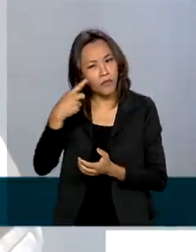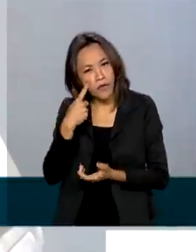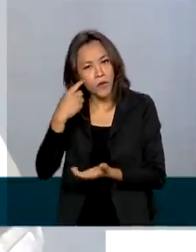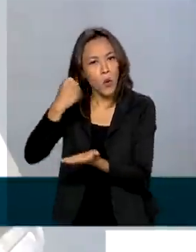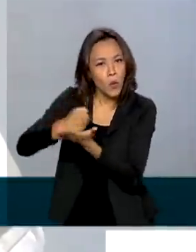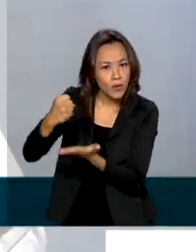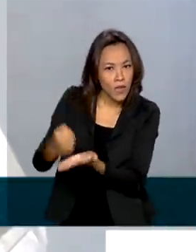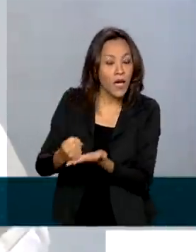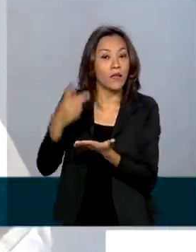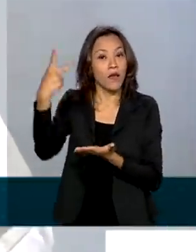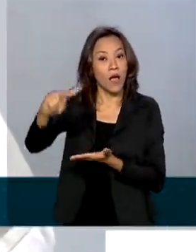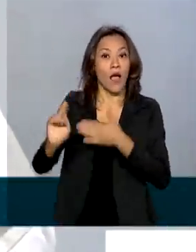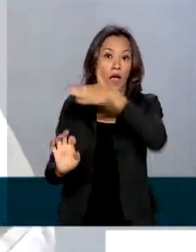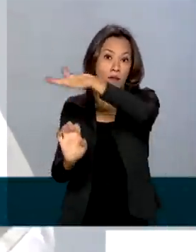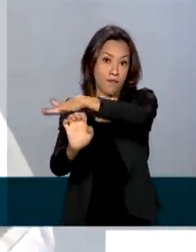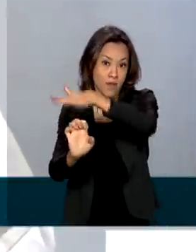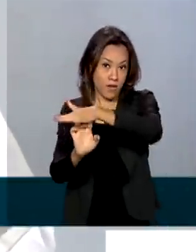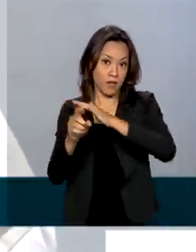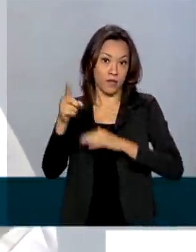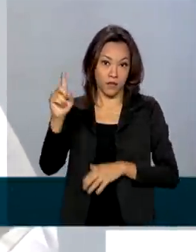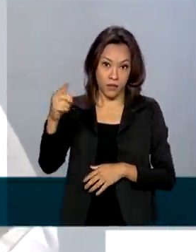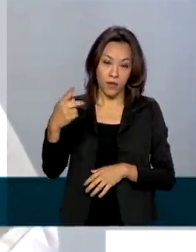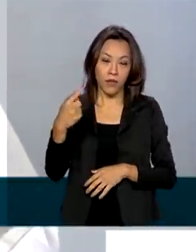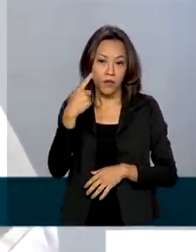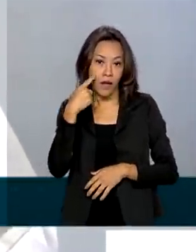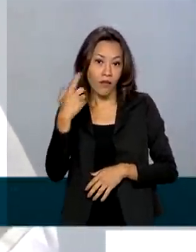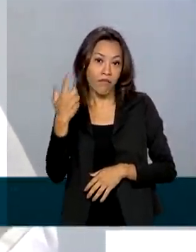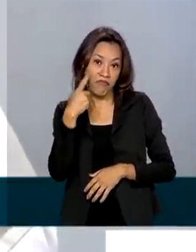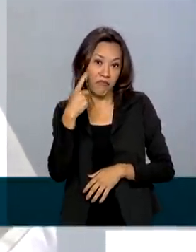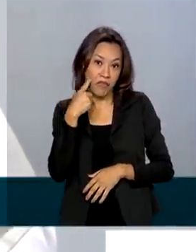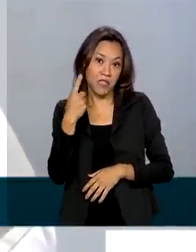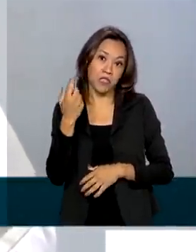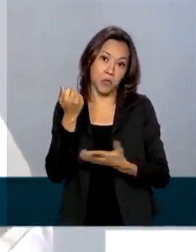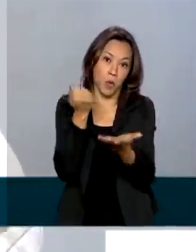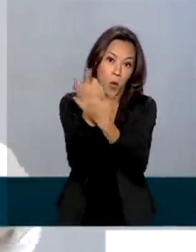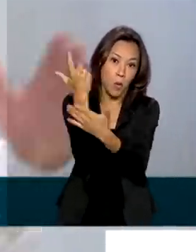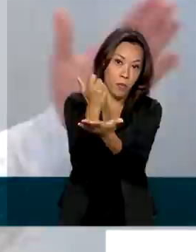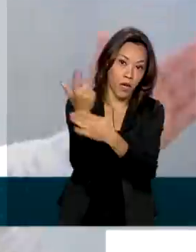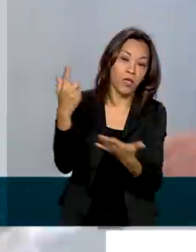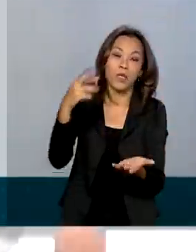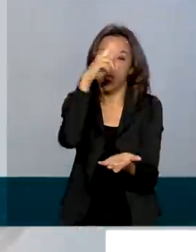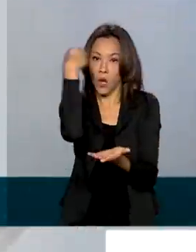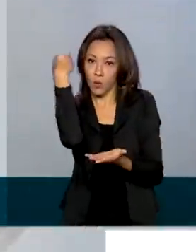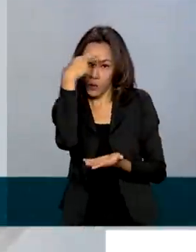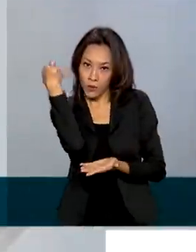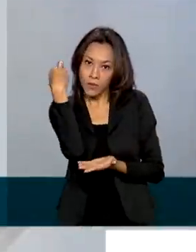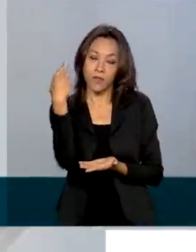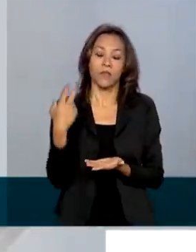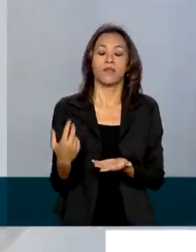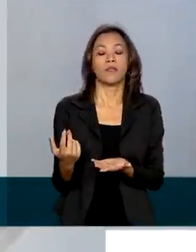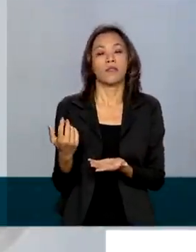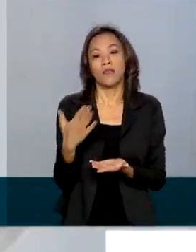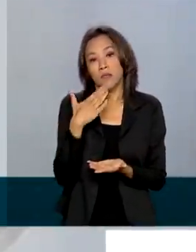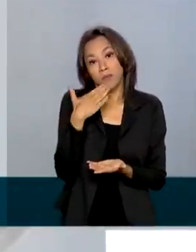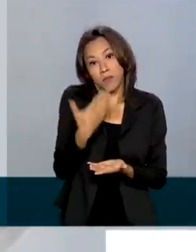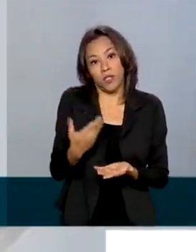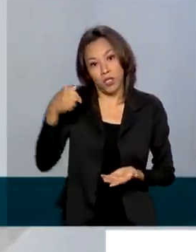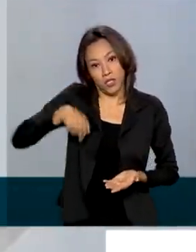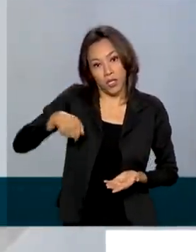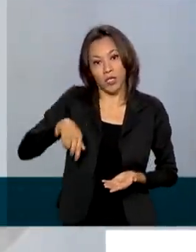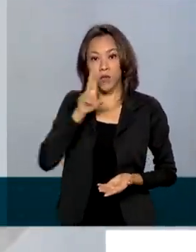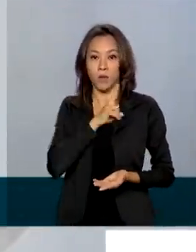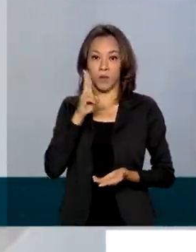empresa privada está tentando importar algumas doses prontas da Rússia e solicitar a autorização de uso